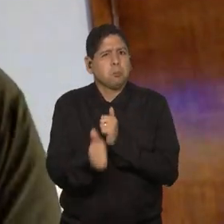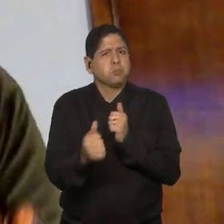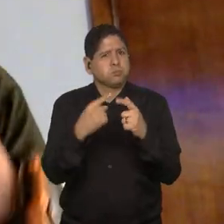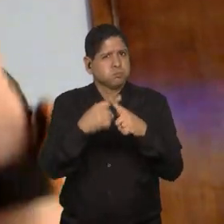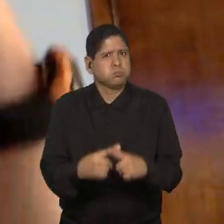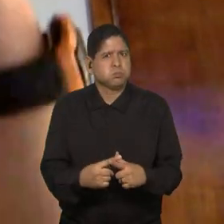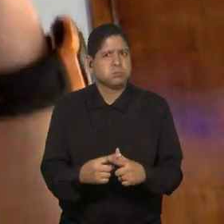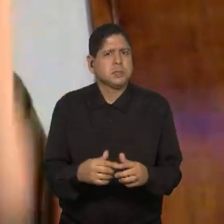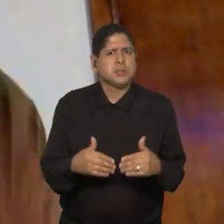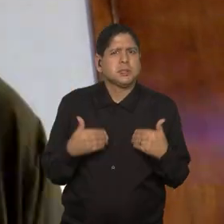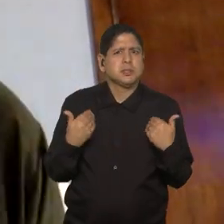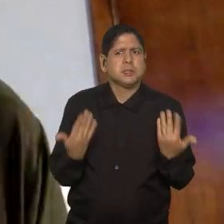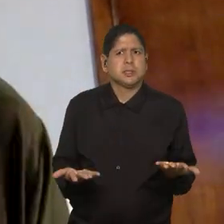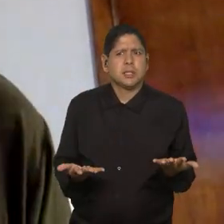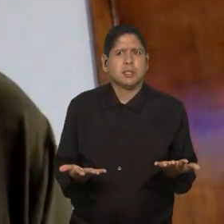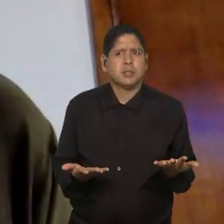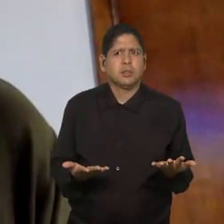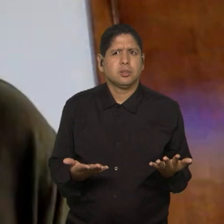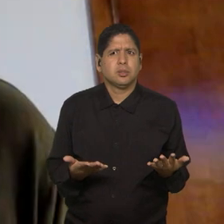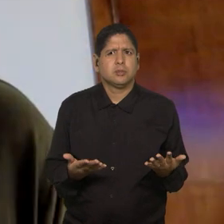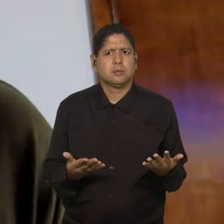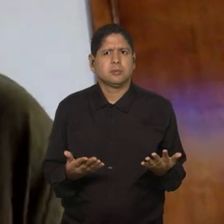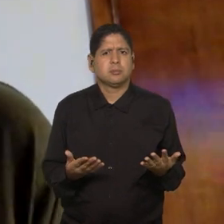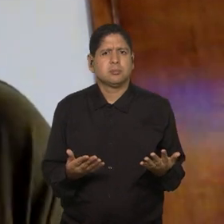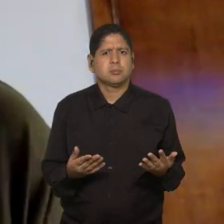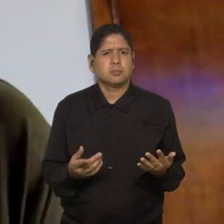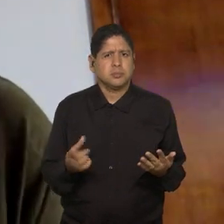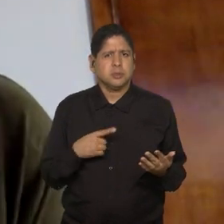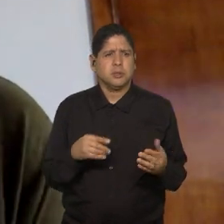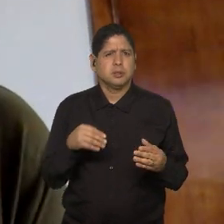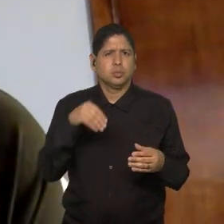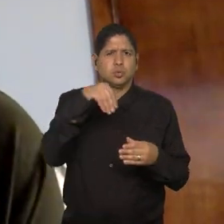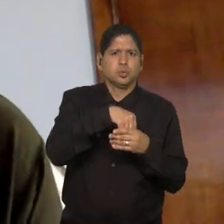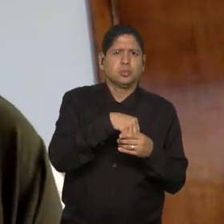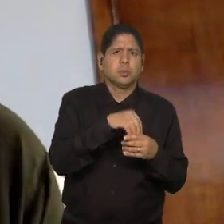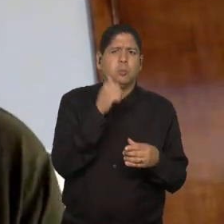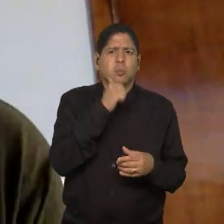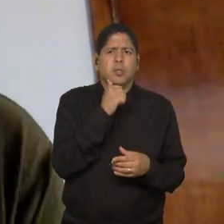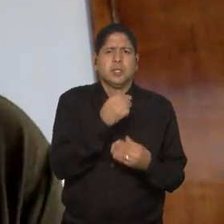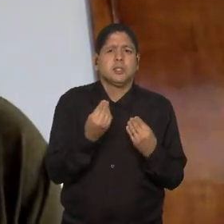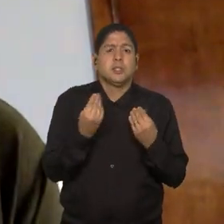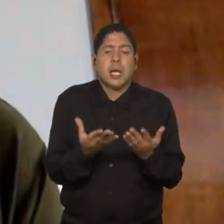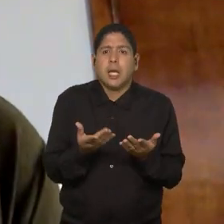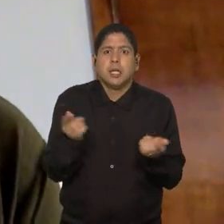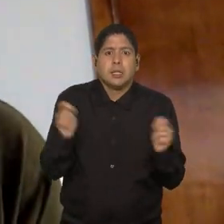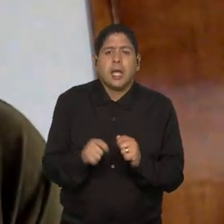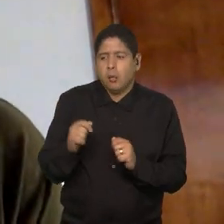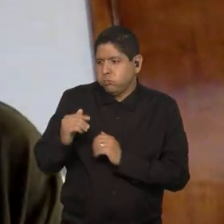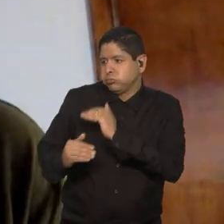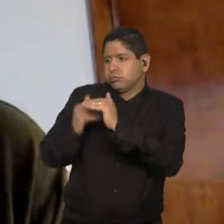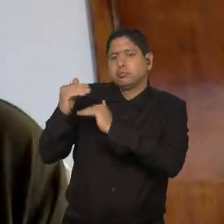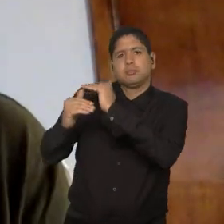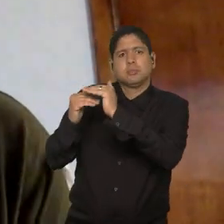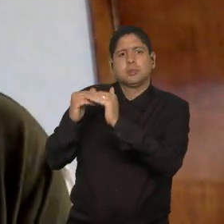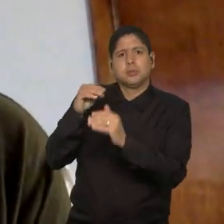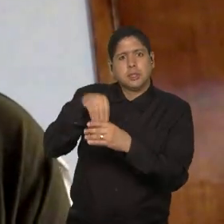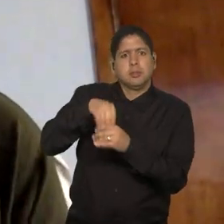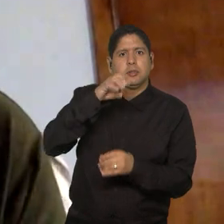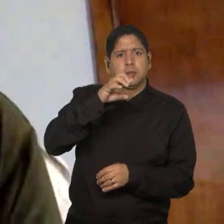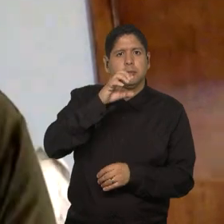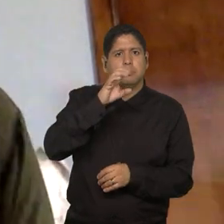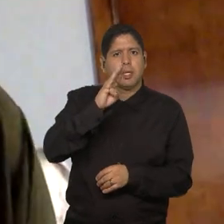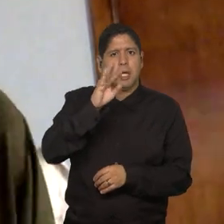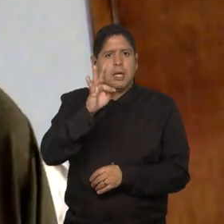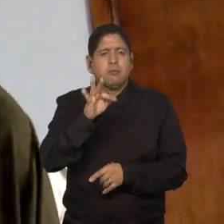esse tronco feminino está para se desenvolver tanto na CBF quanto